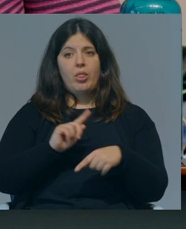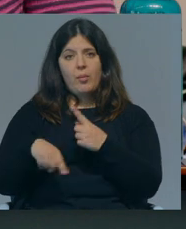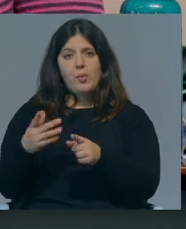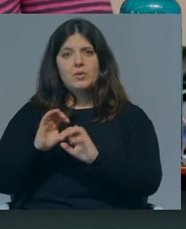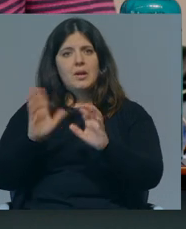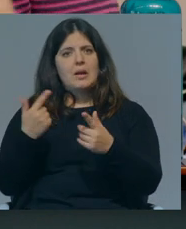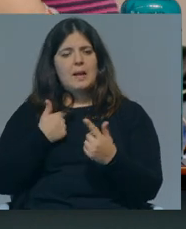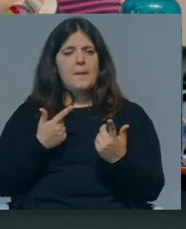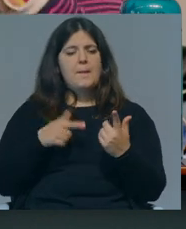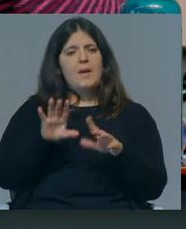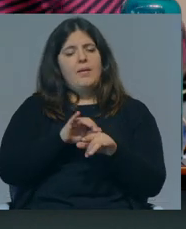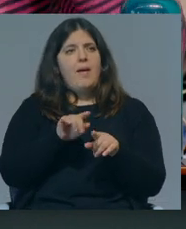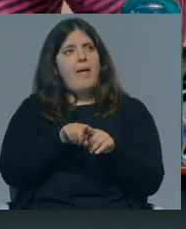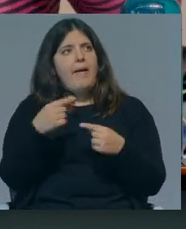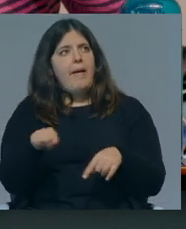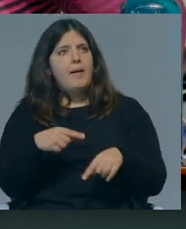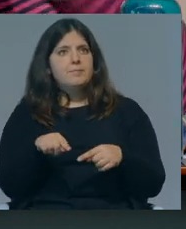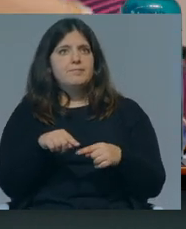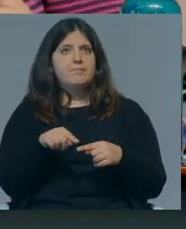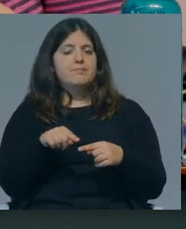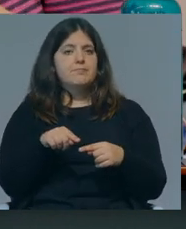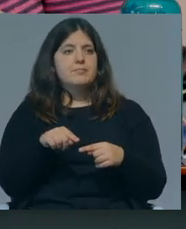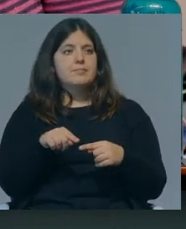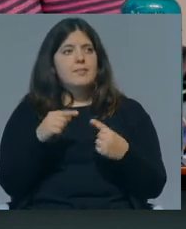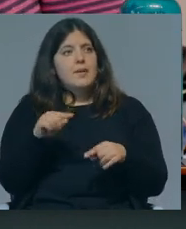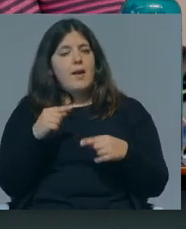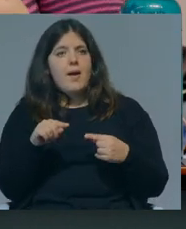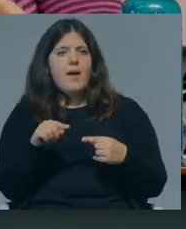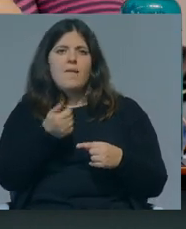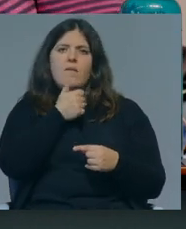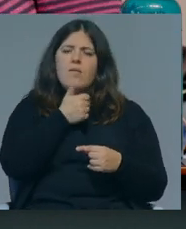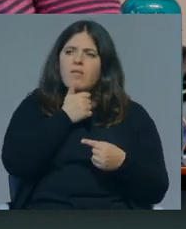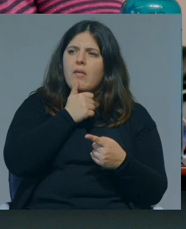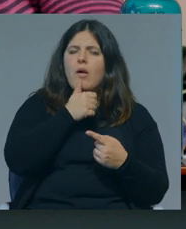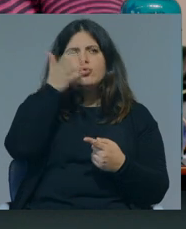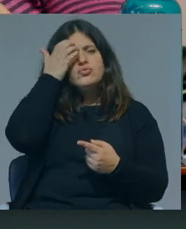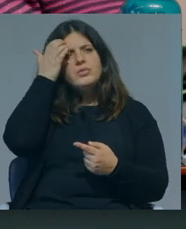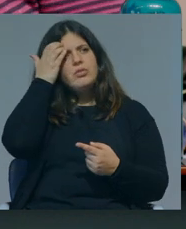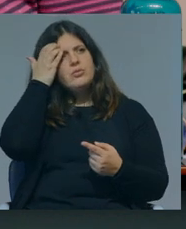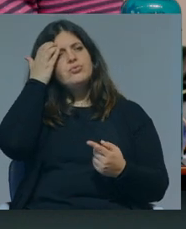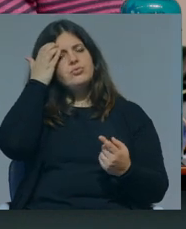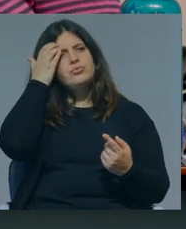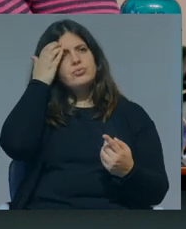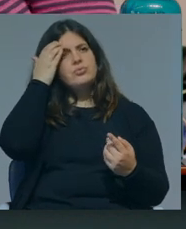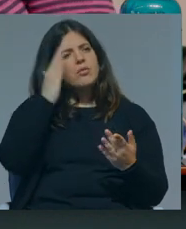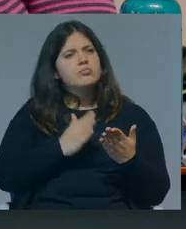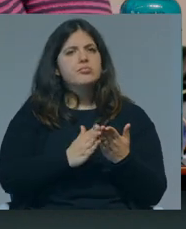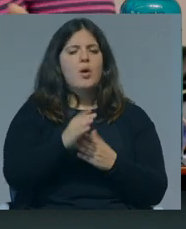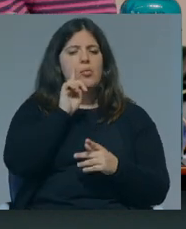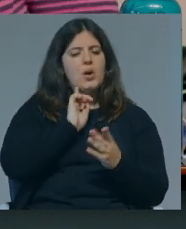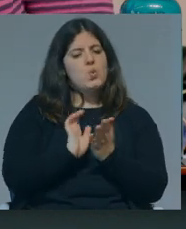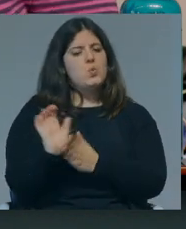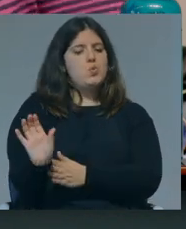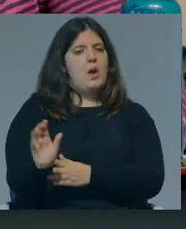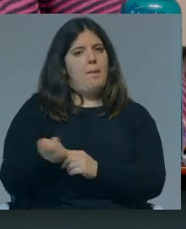obviamente, também há gatekeeping. Ou seja, há decisões conscientes de manter as mulheres